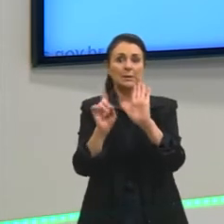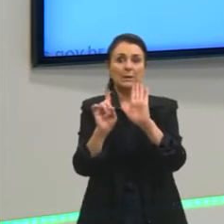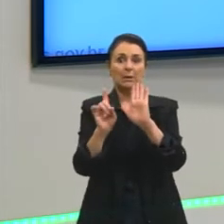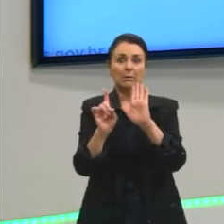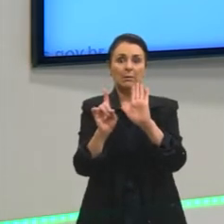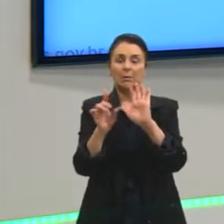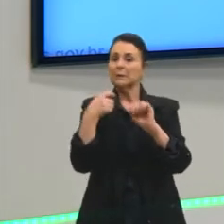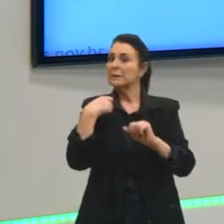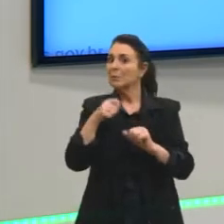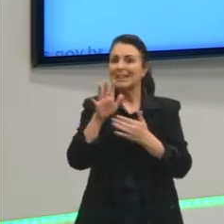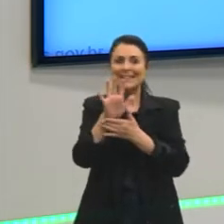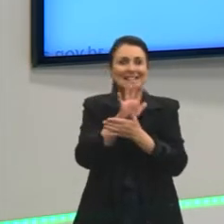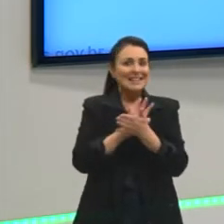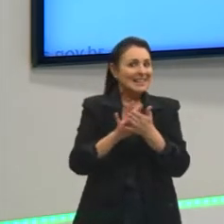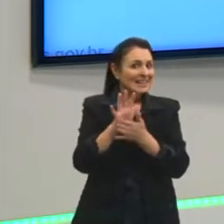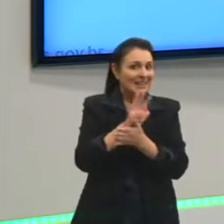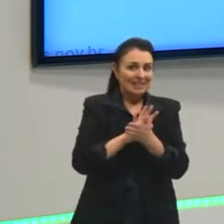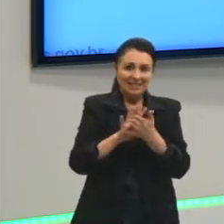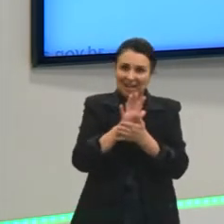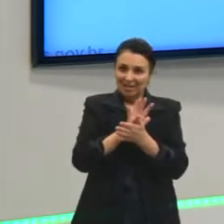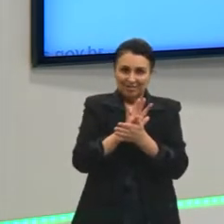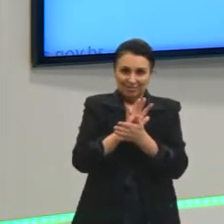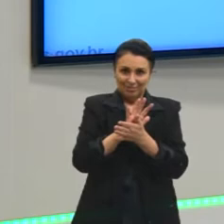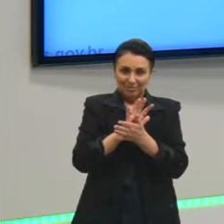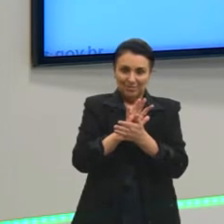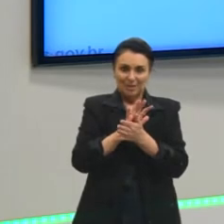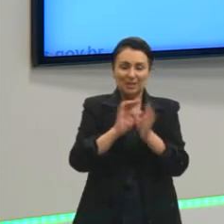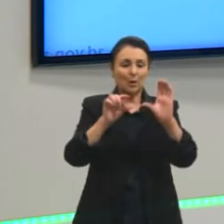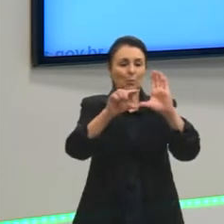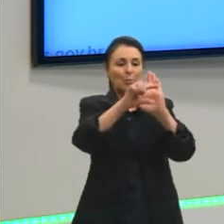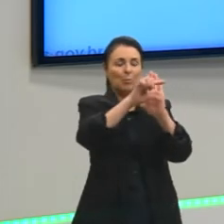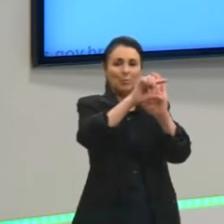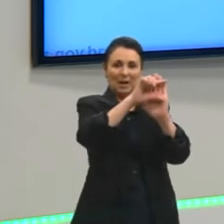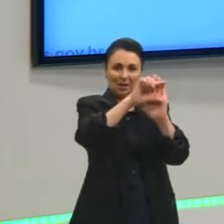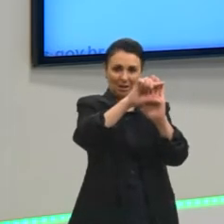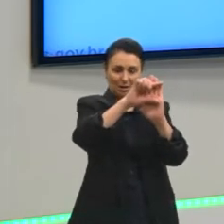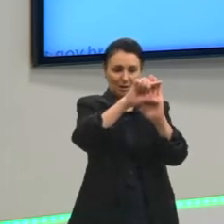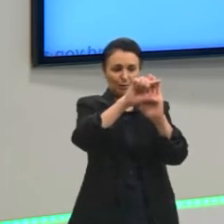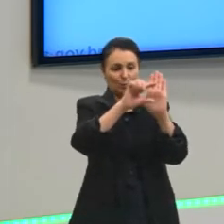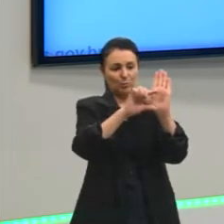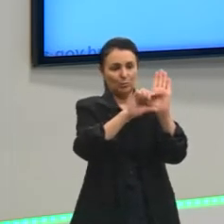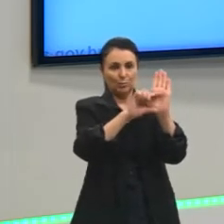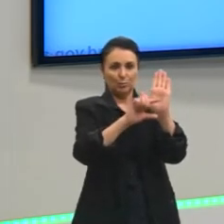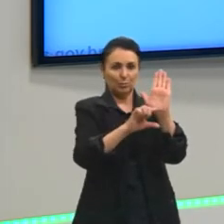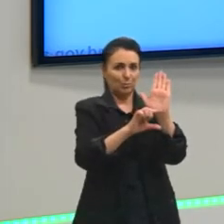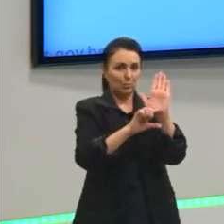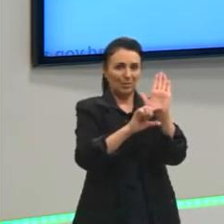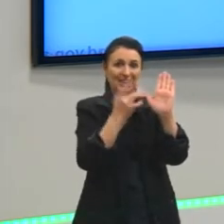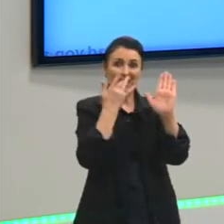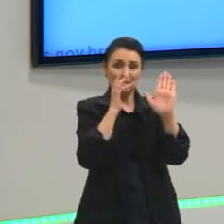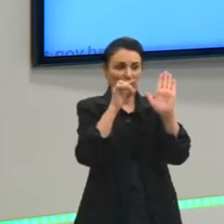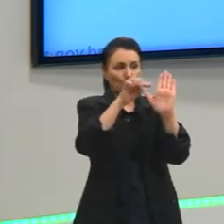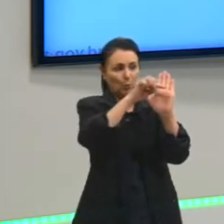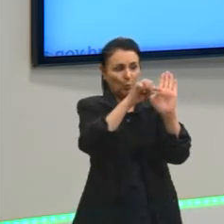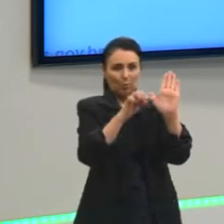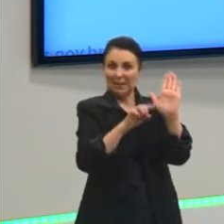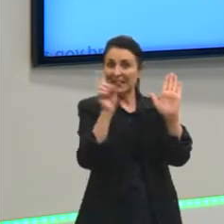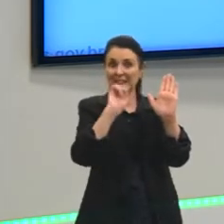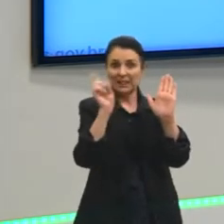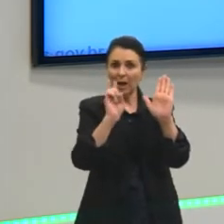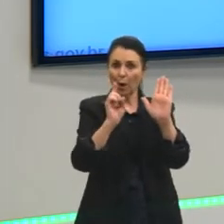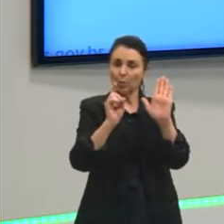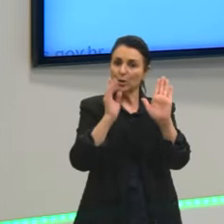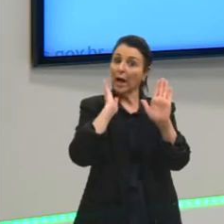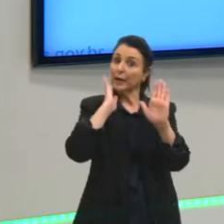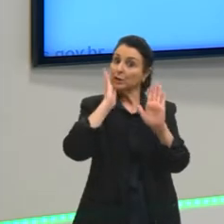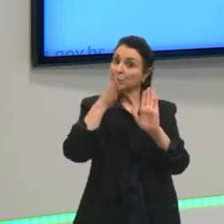o parágrafo de introdução e desenvolvimento, nem nada disso, tá, gente? Então, atentem para essas